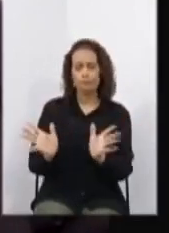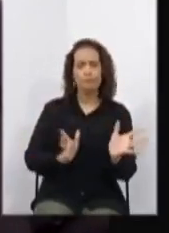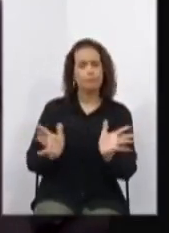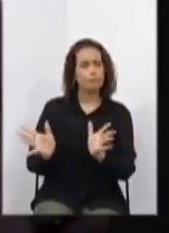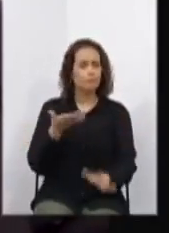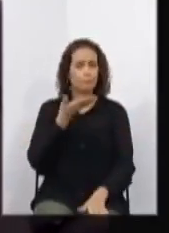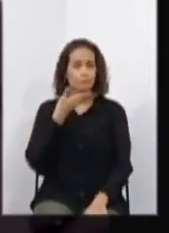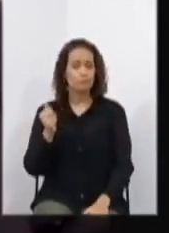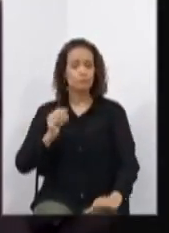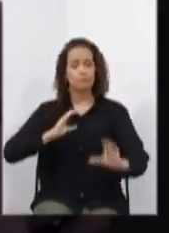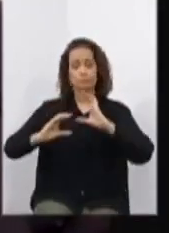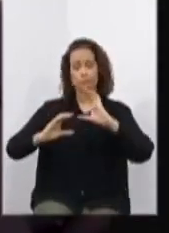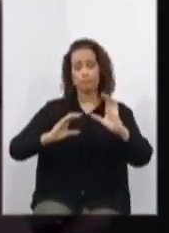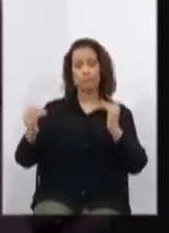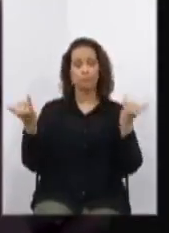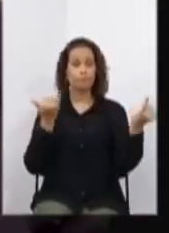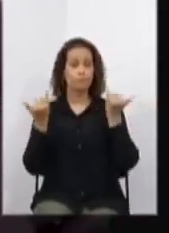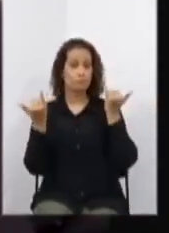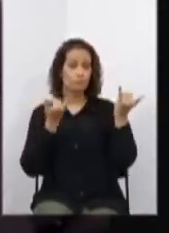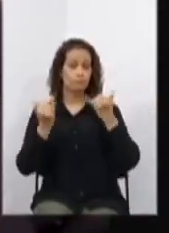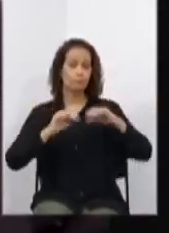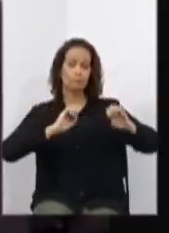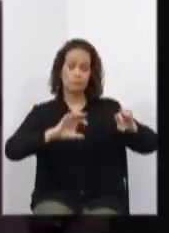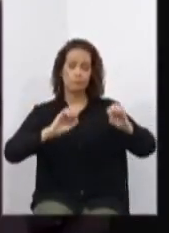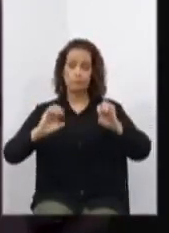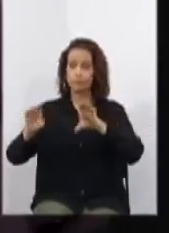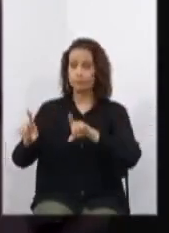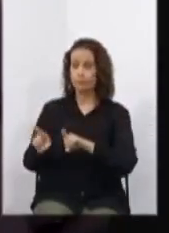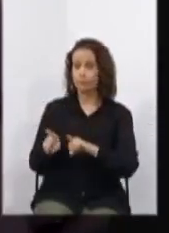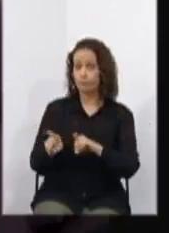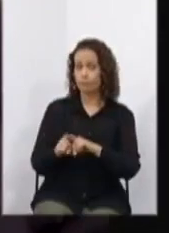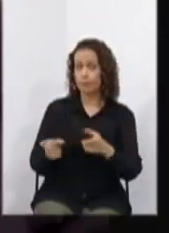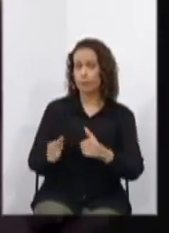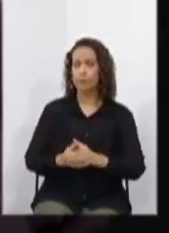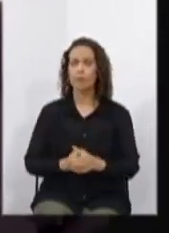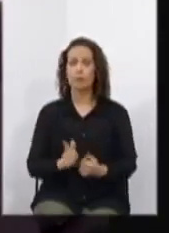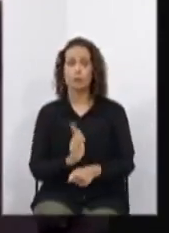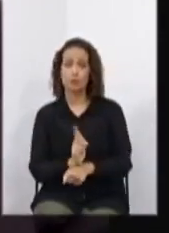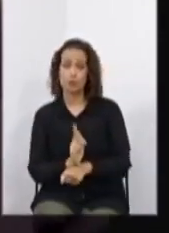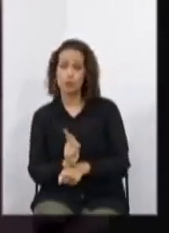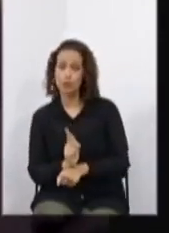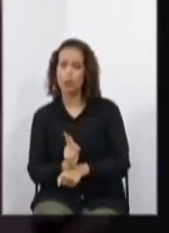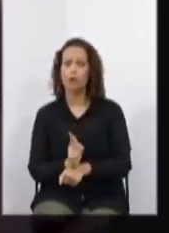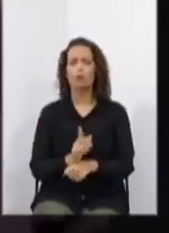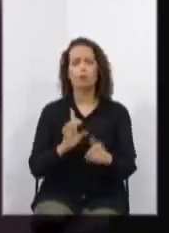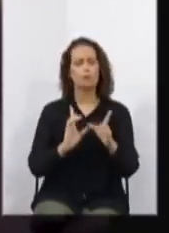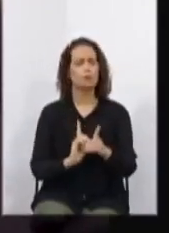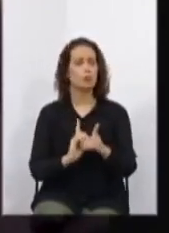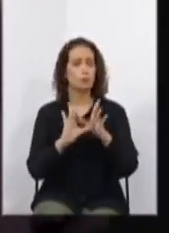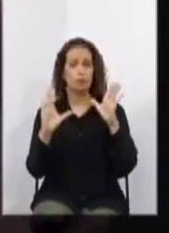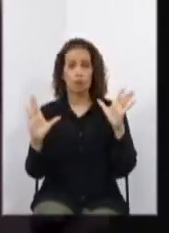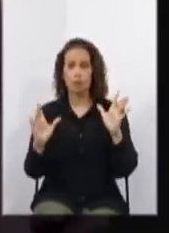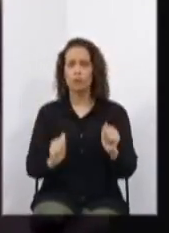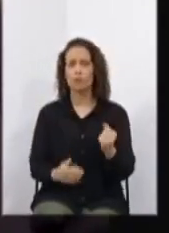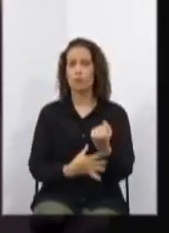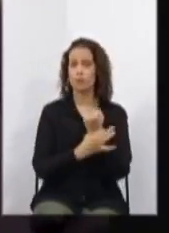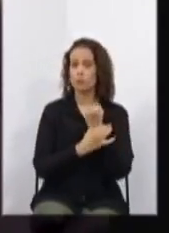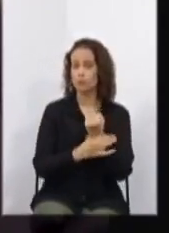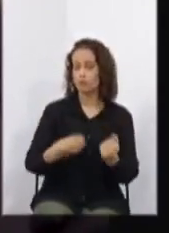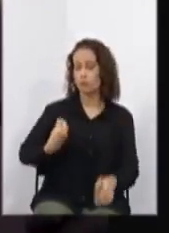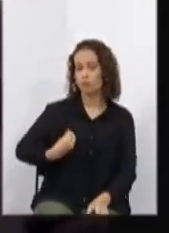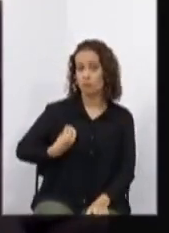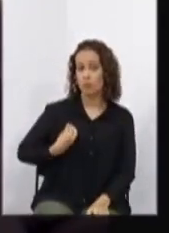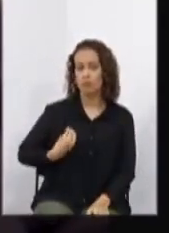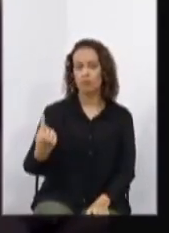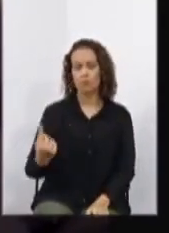à informação e à educação. Gestão democrática com a garantia de participação dos alunos